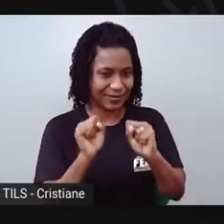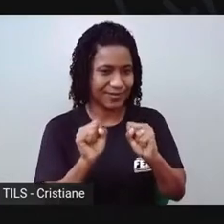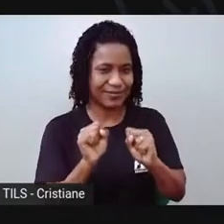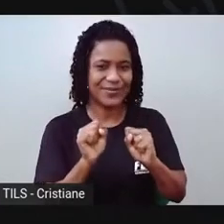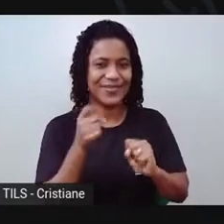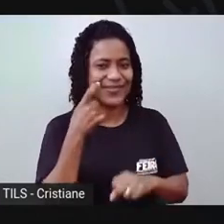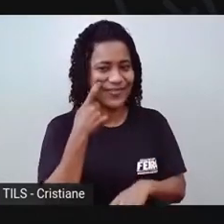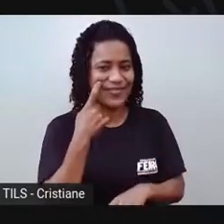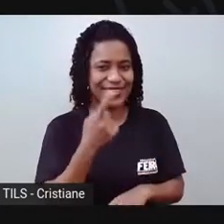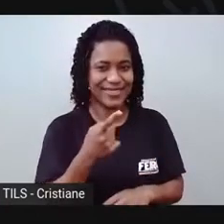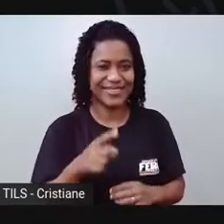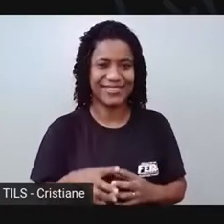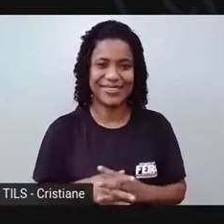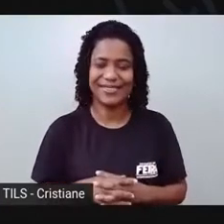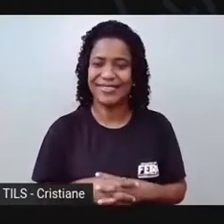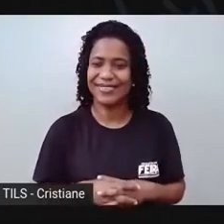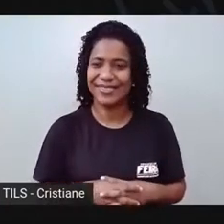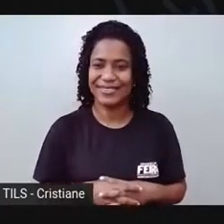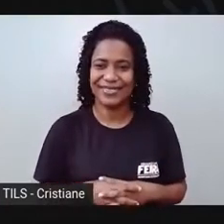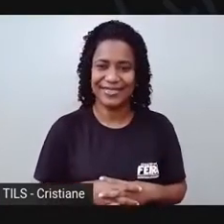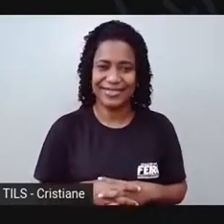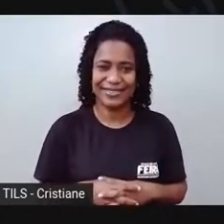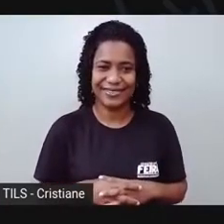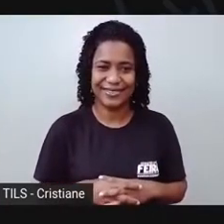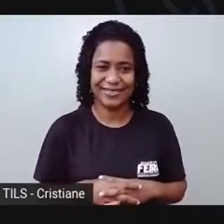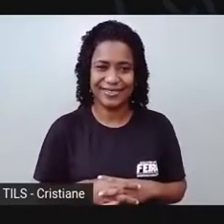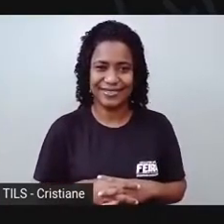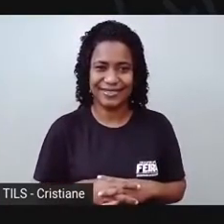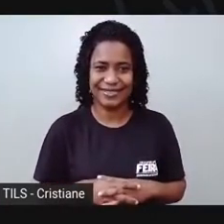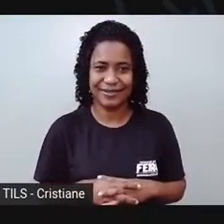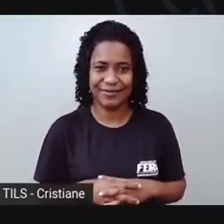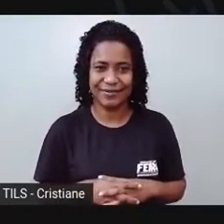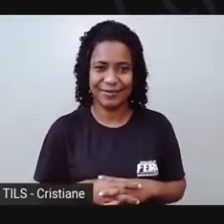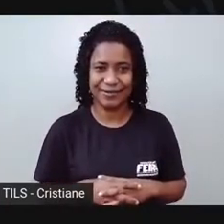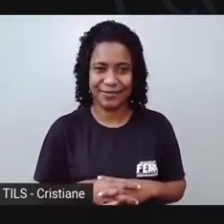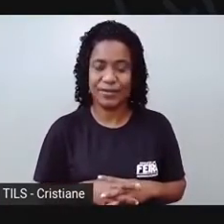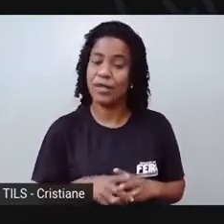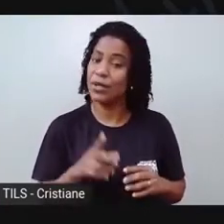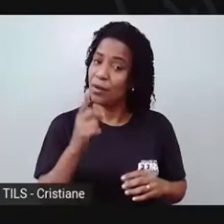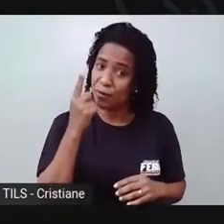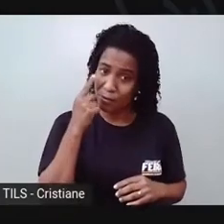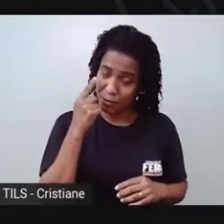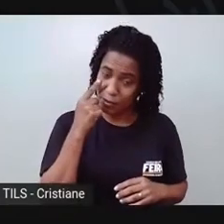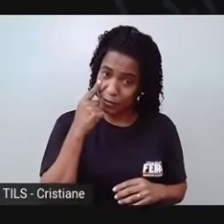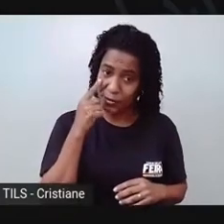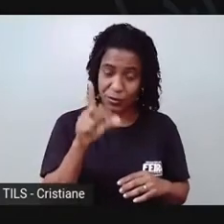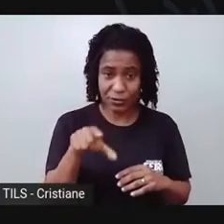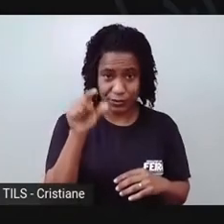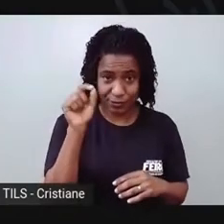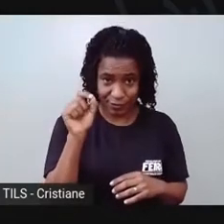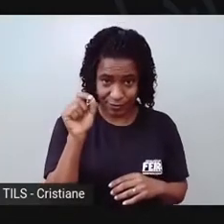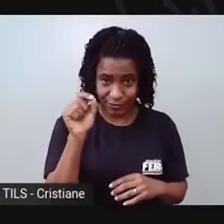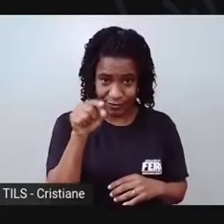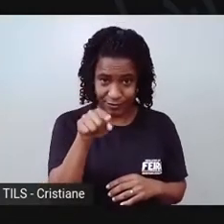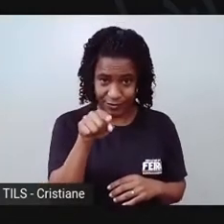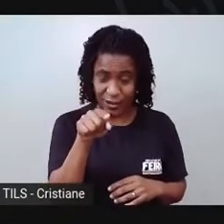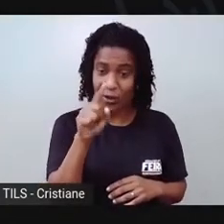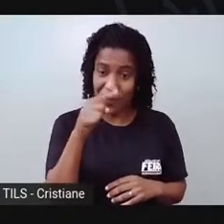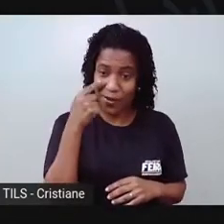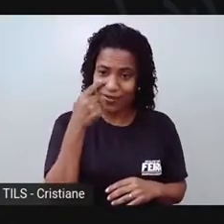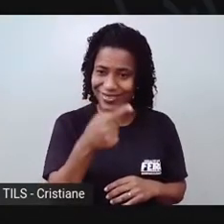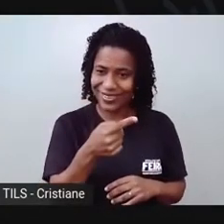vamos observar a flor! Eu vou escolher a rosa, tá, meninada? Mas vocês podem escolher qualquer flor! Olha como é que a rosa é!